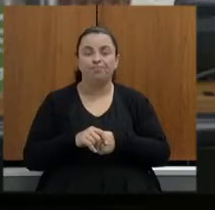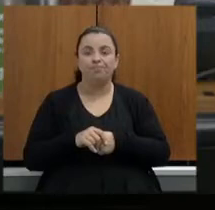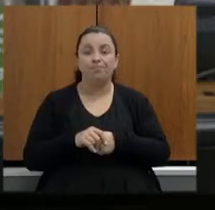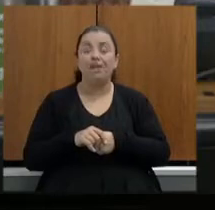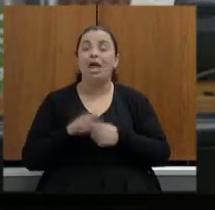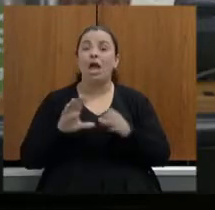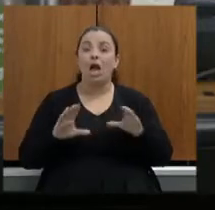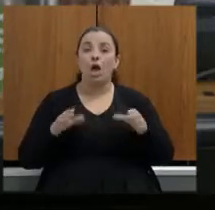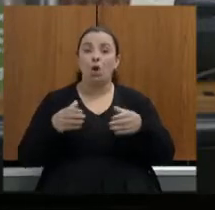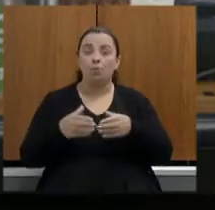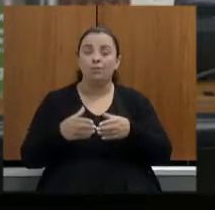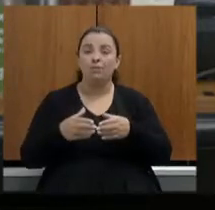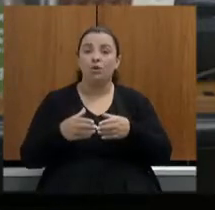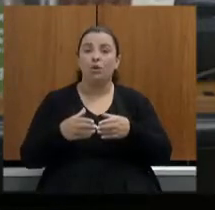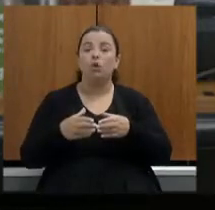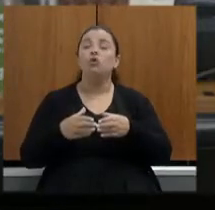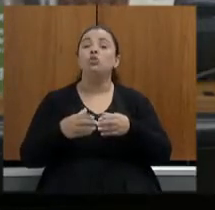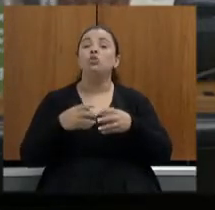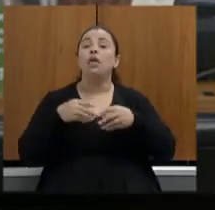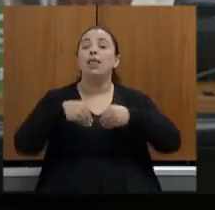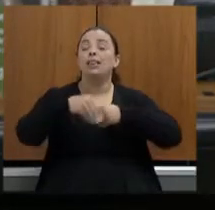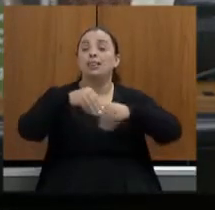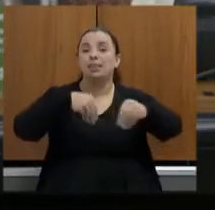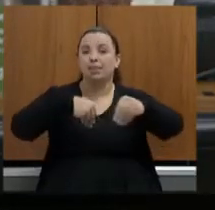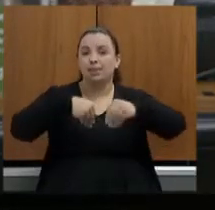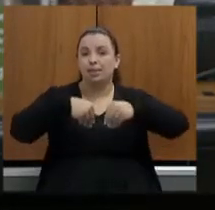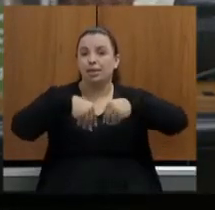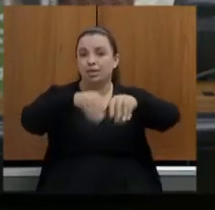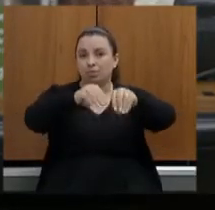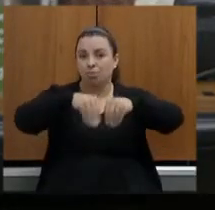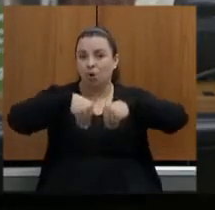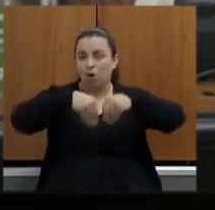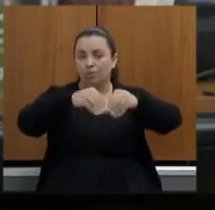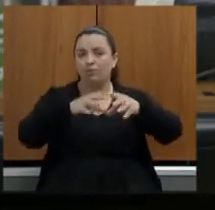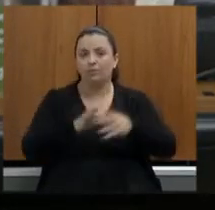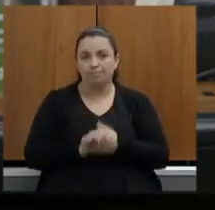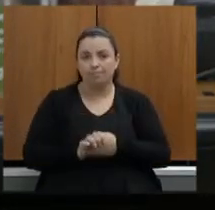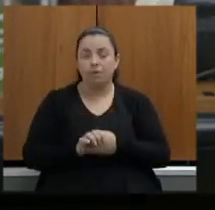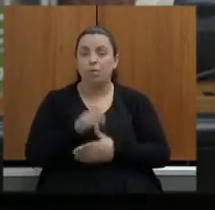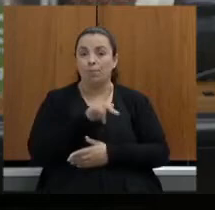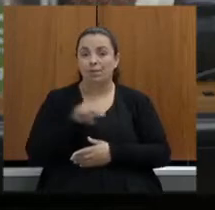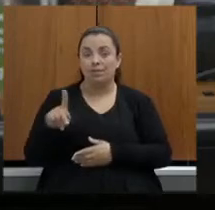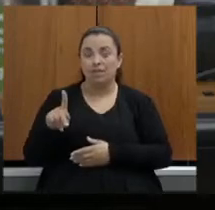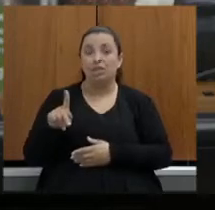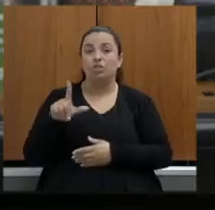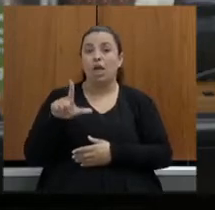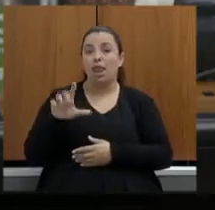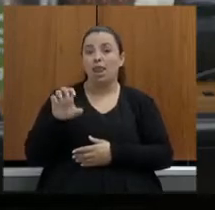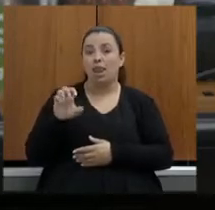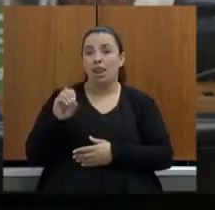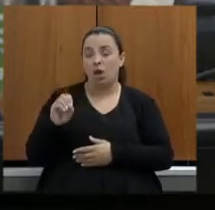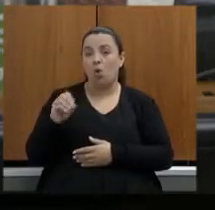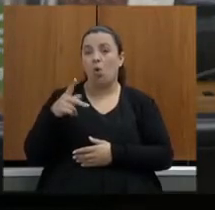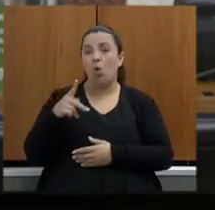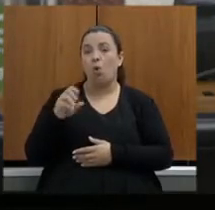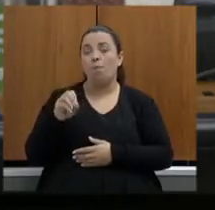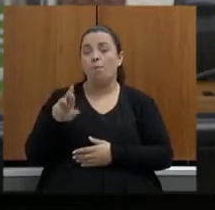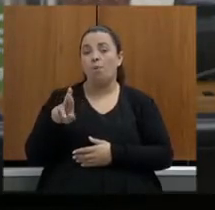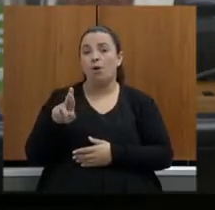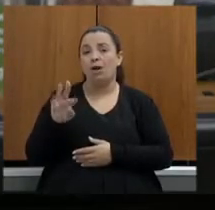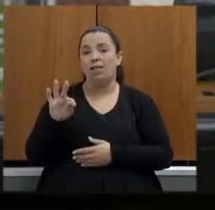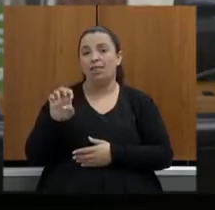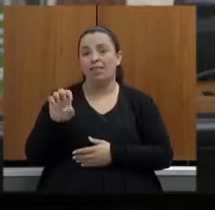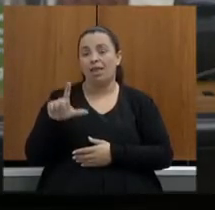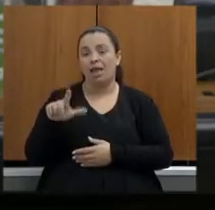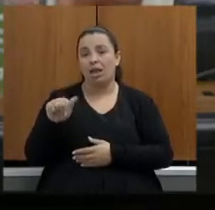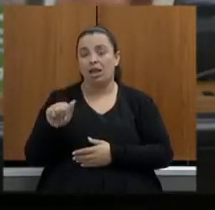comissão de transportes na pessoa do seu presidente o deputado Léo Portela juntamente com a nossa participação